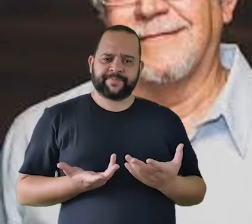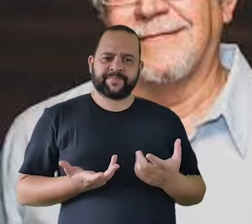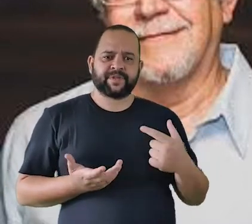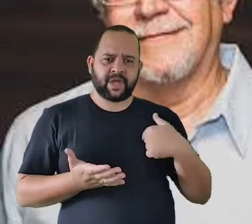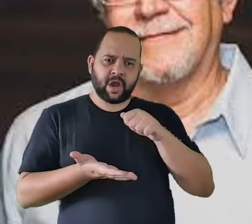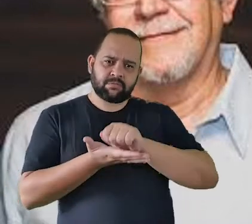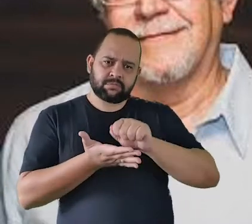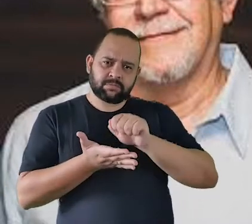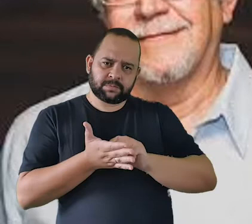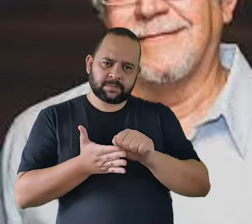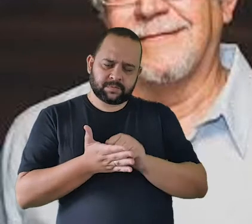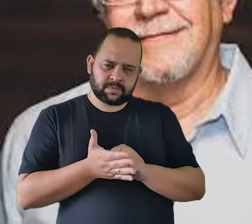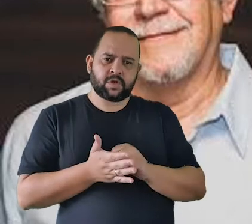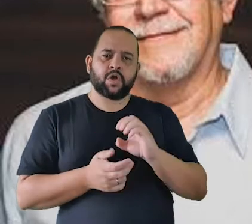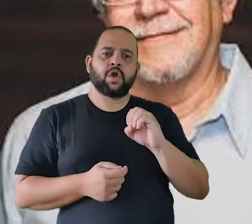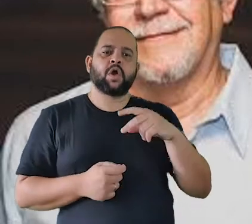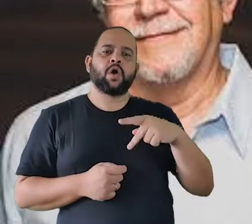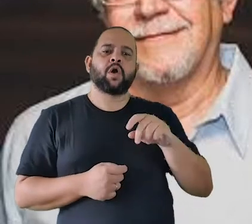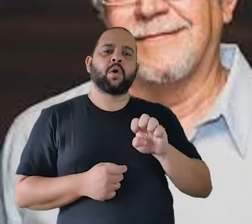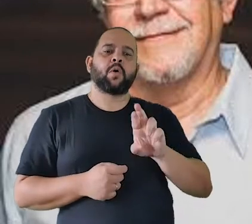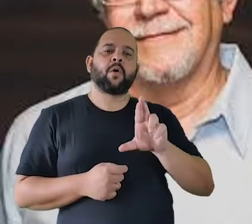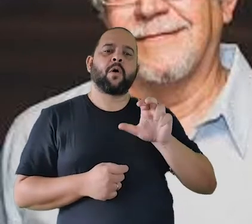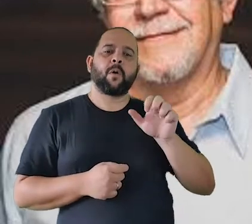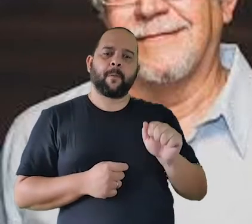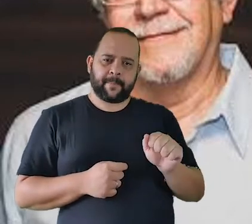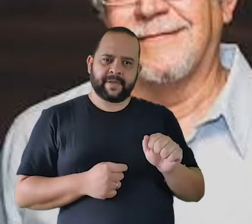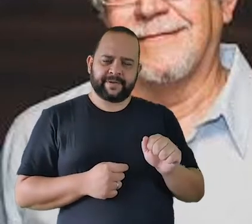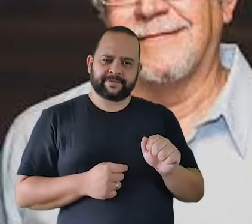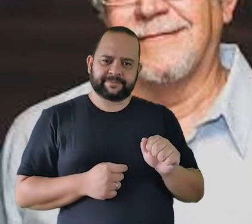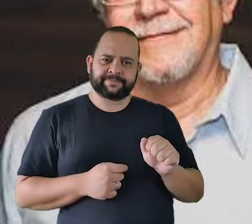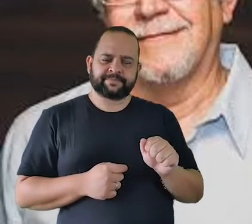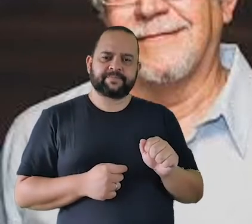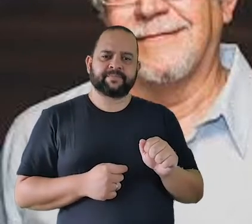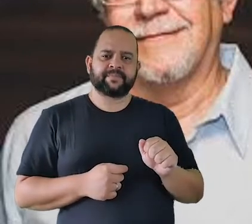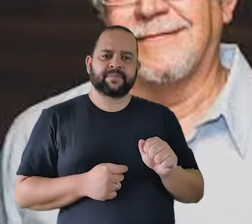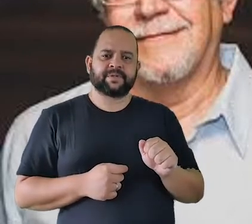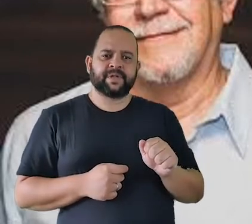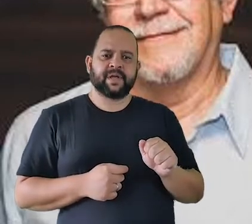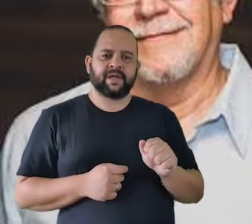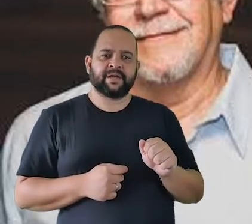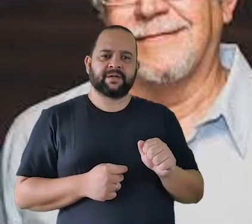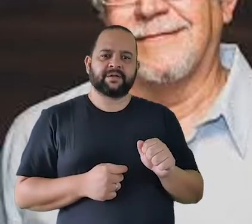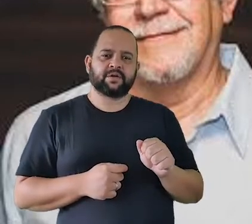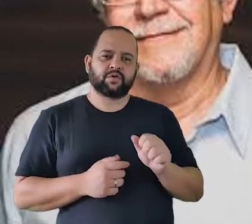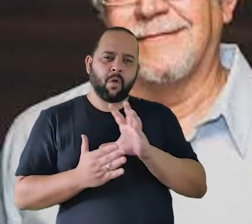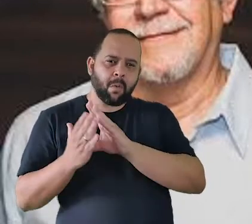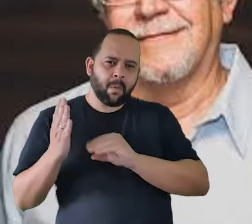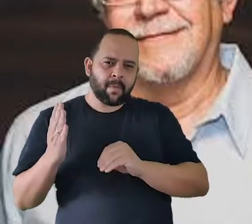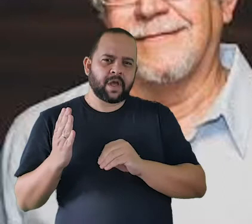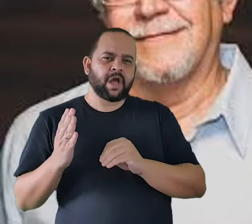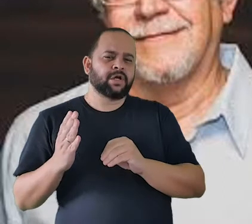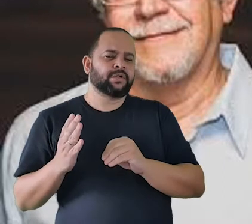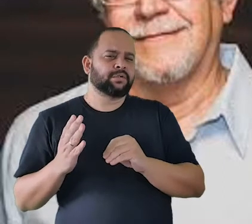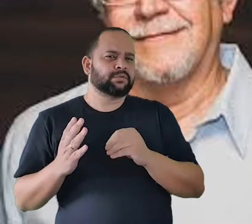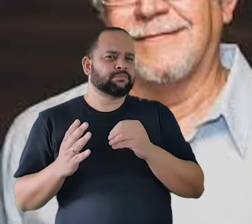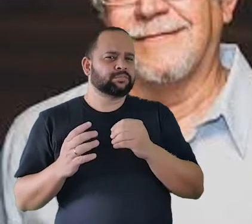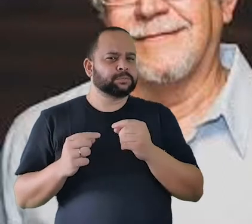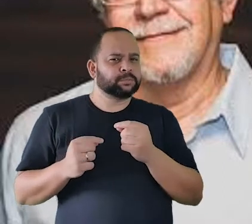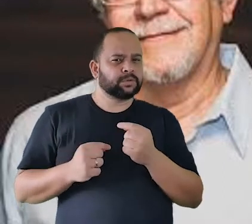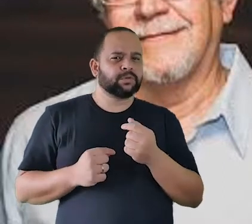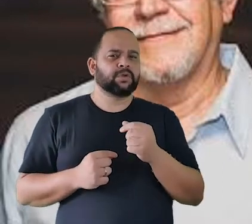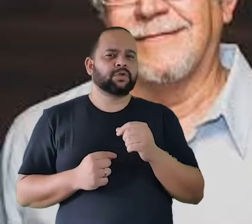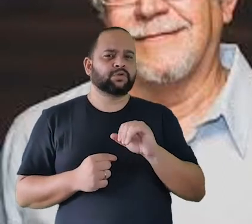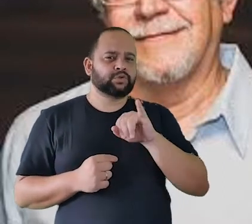ópera chamada O Garatuja, baseada na obra do homônimo do José de Alencar, que é considerada a primeira